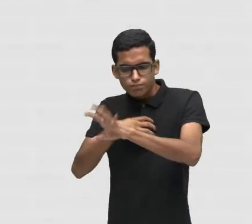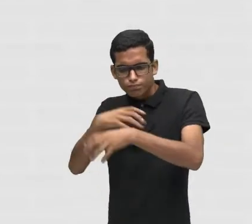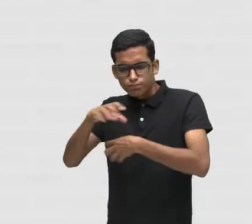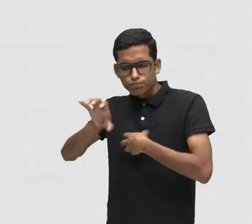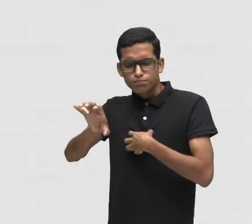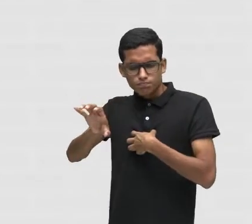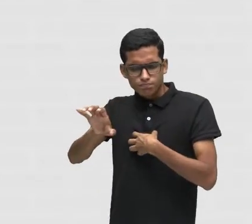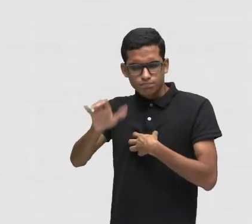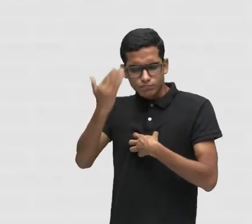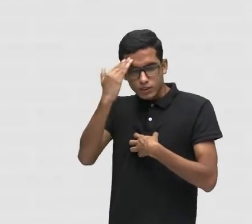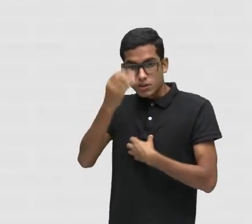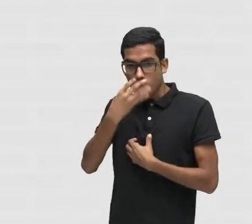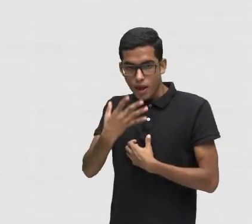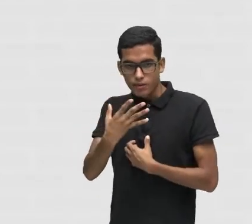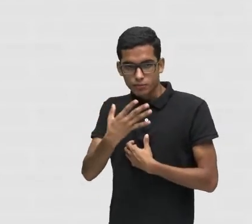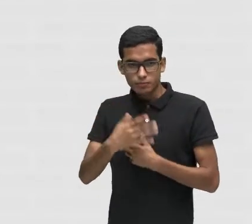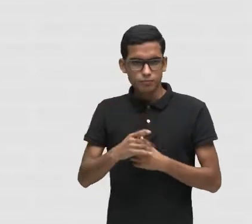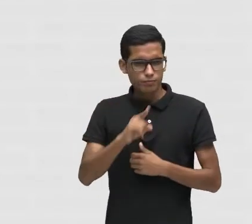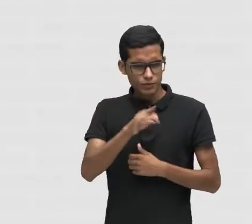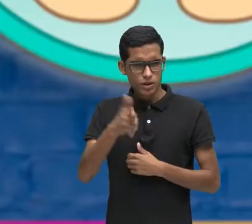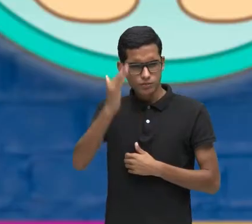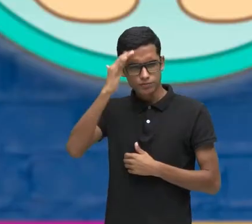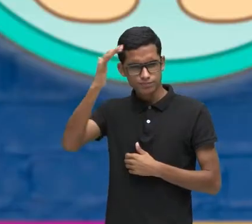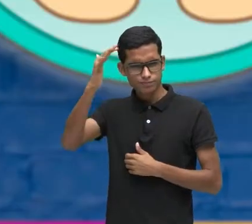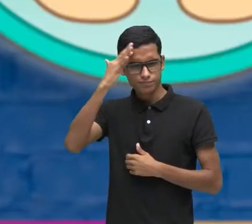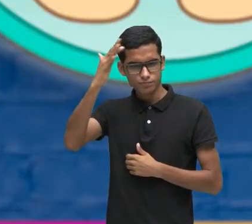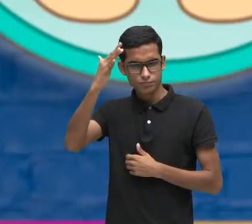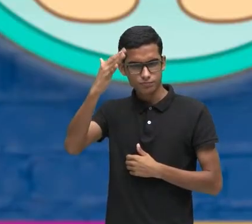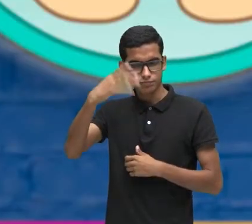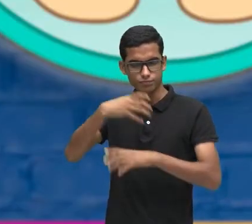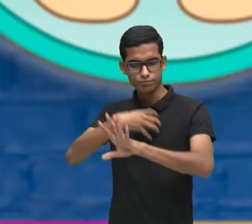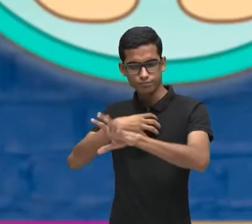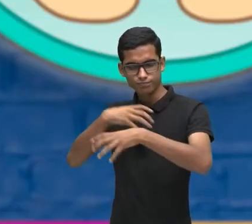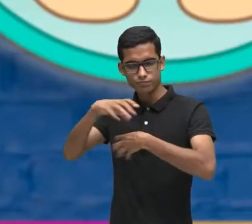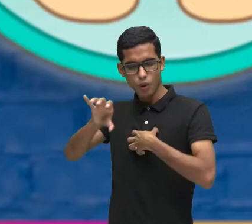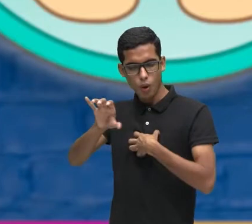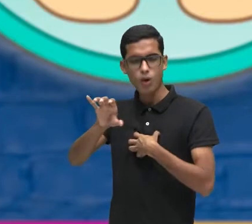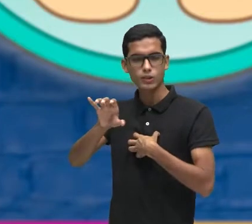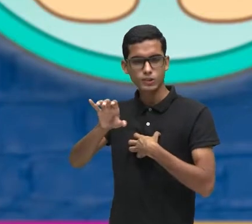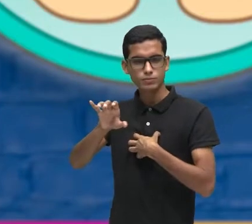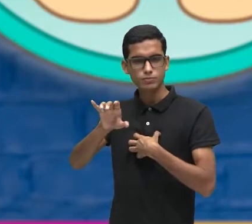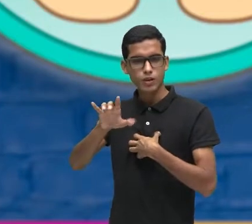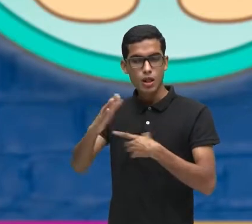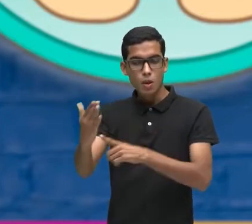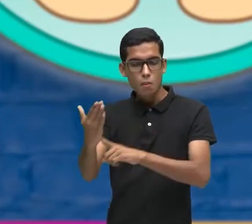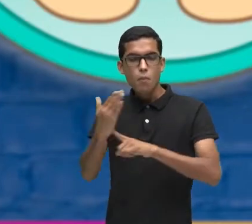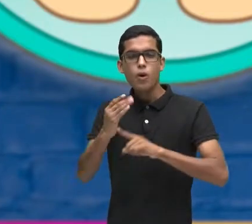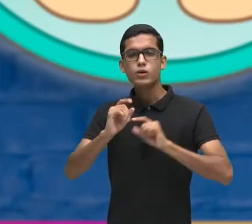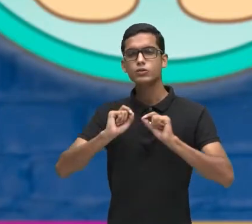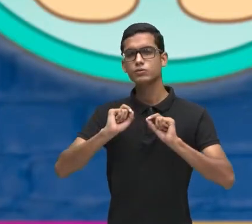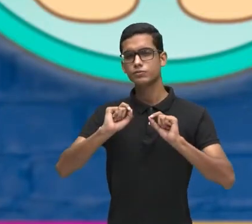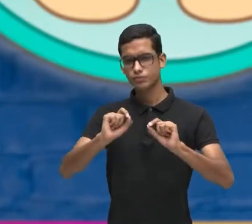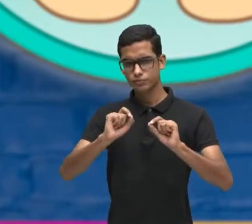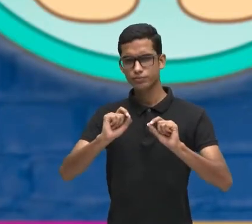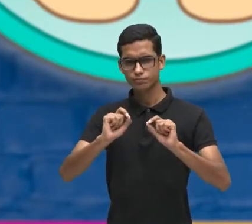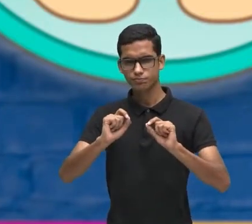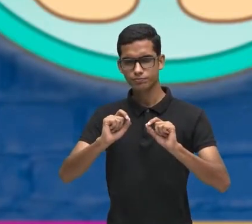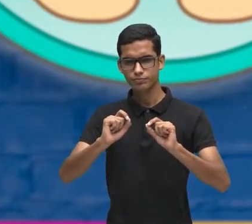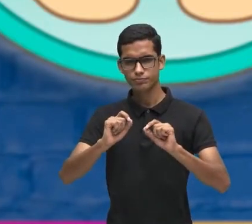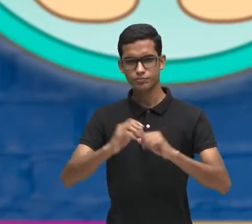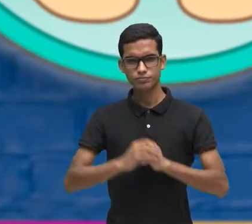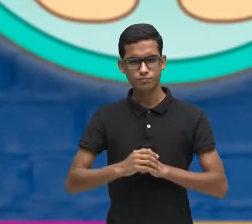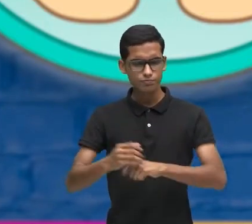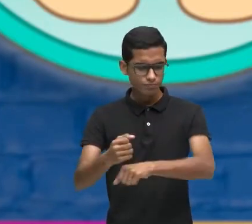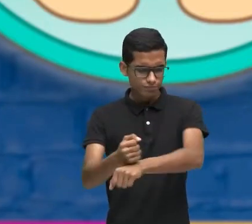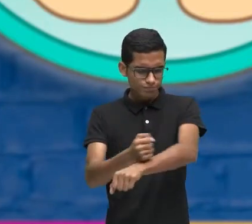imaginar Numa situação assim? A empatia Ela nos traz Essa Esse tipo de